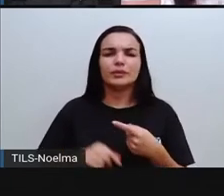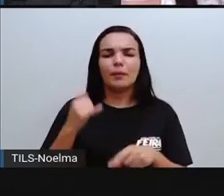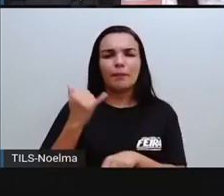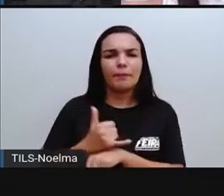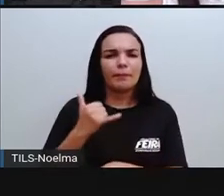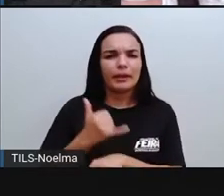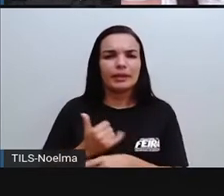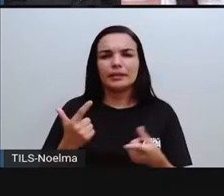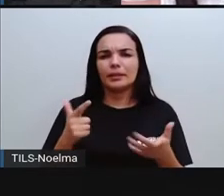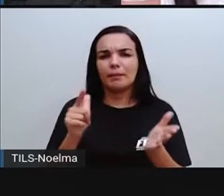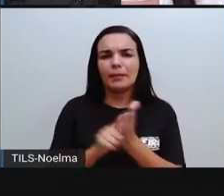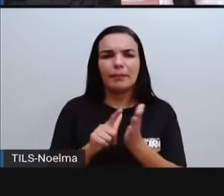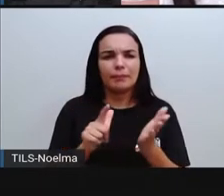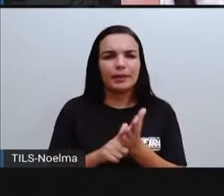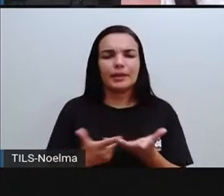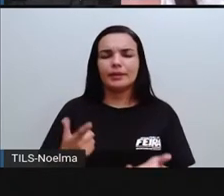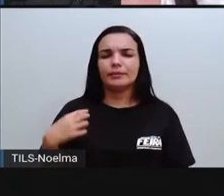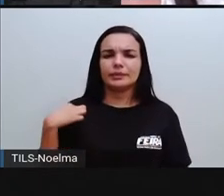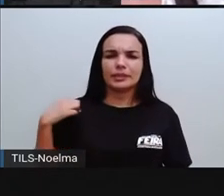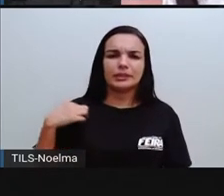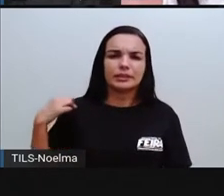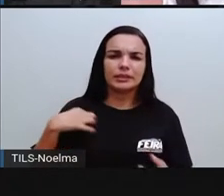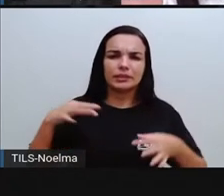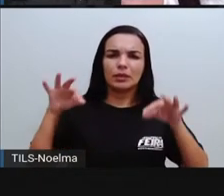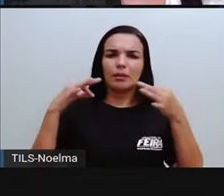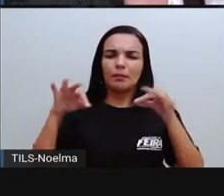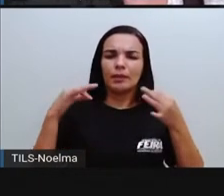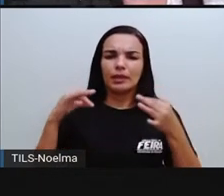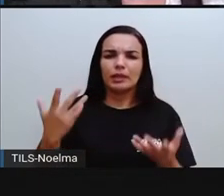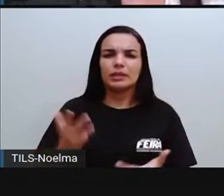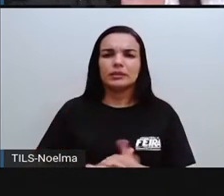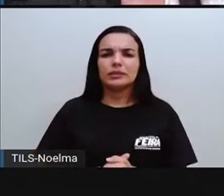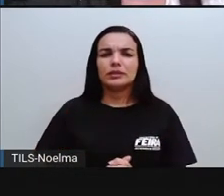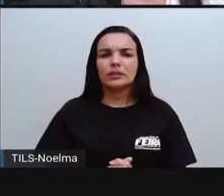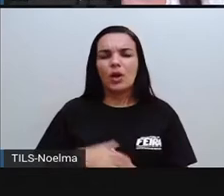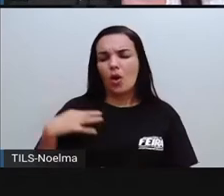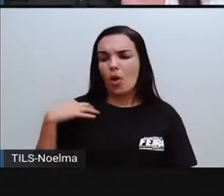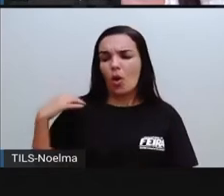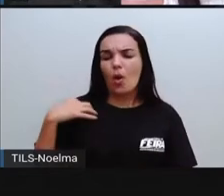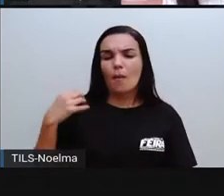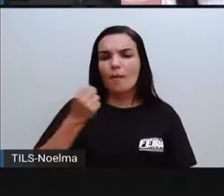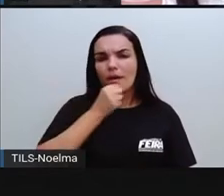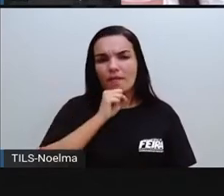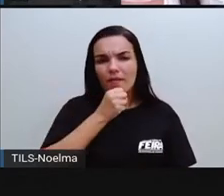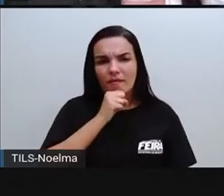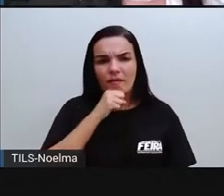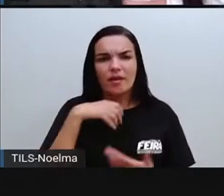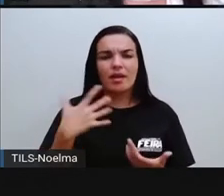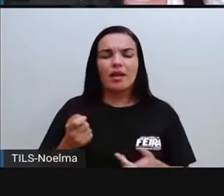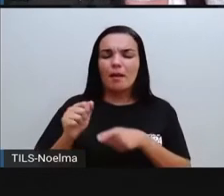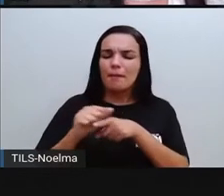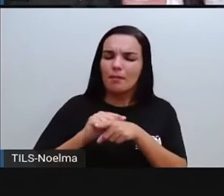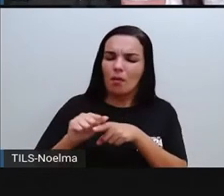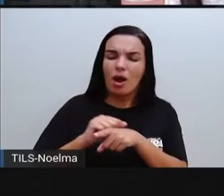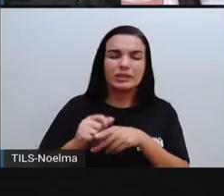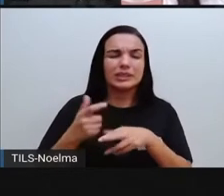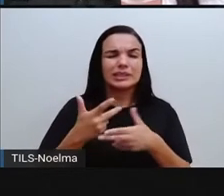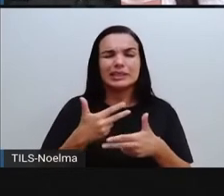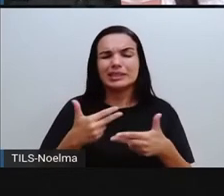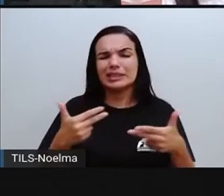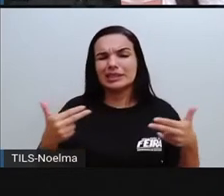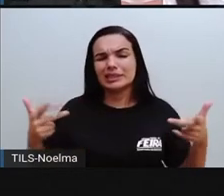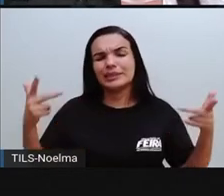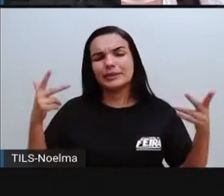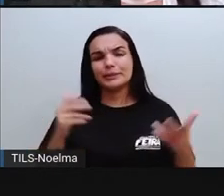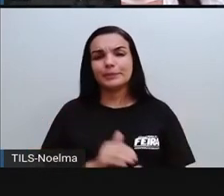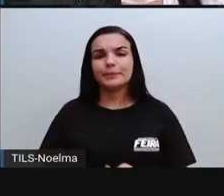alumínio, papel, tecidos, roupas velhas, né? No caso de tecidos, borracha, dentre outros